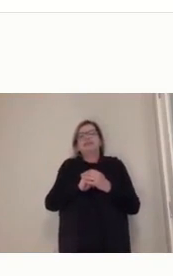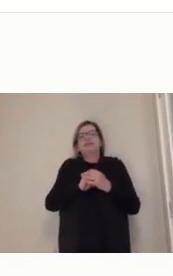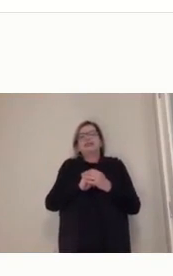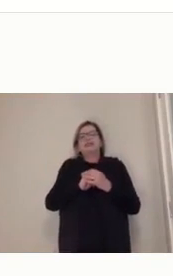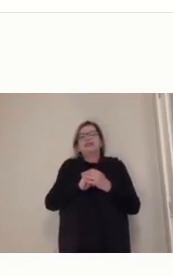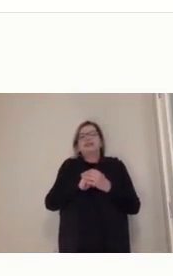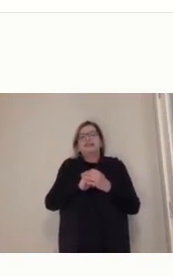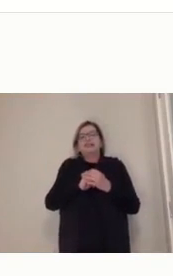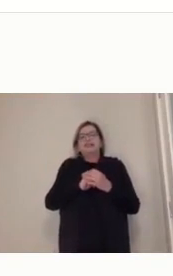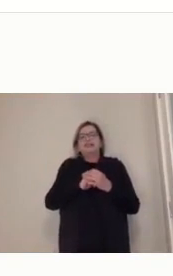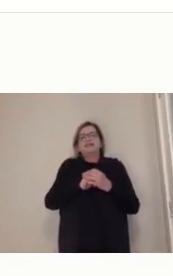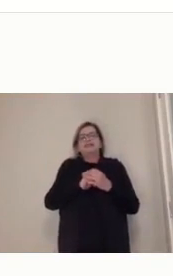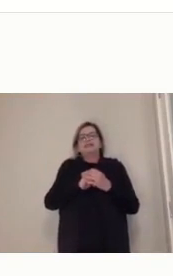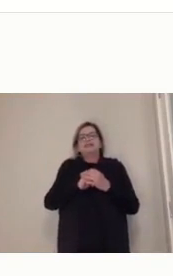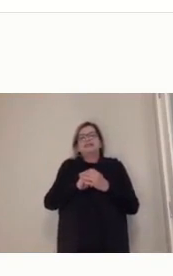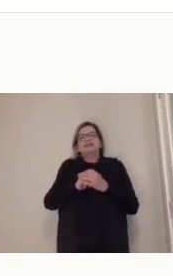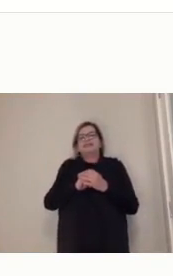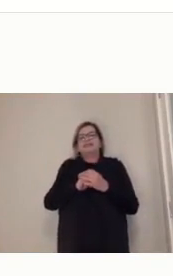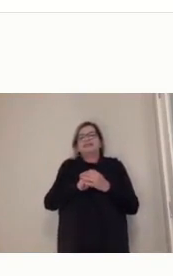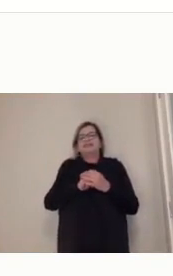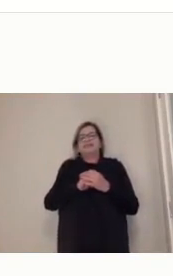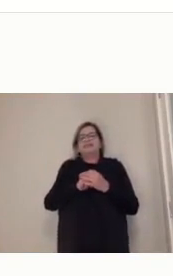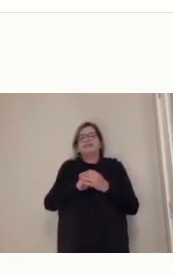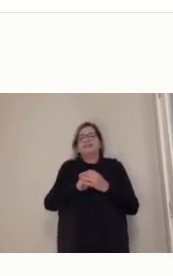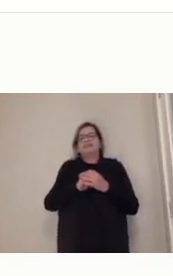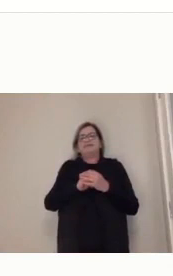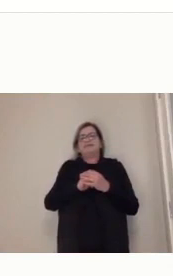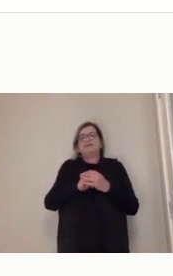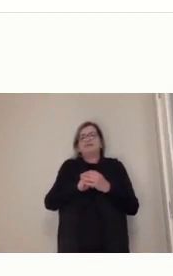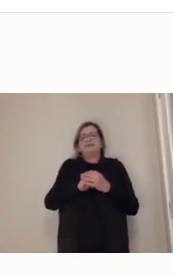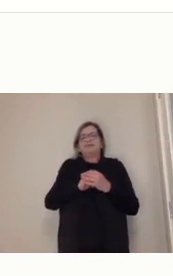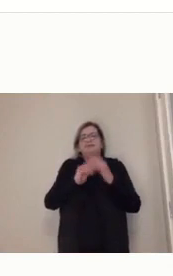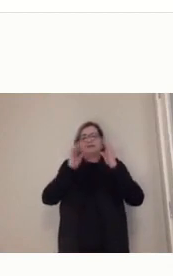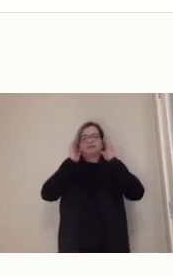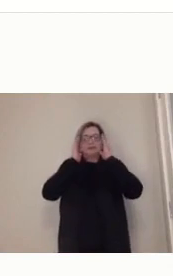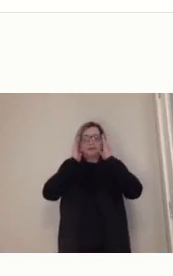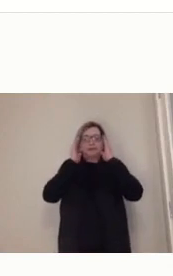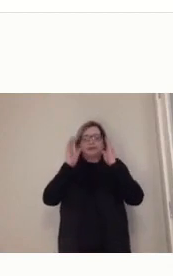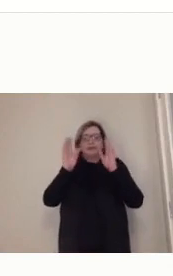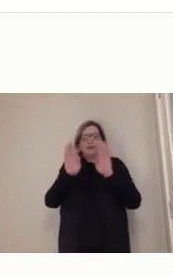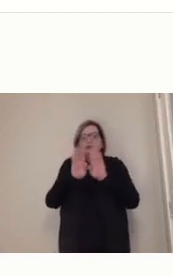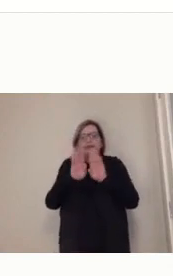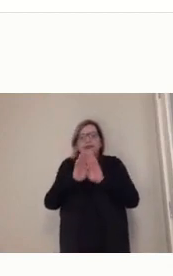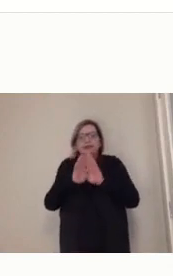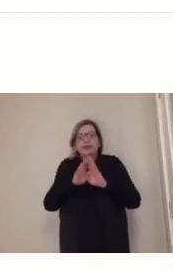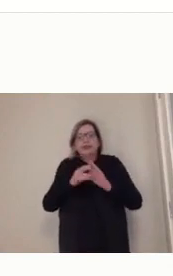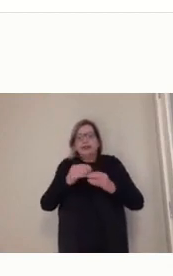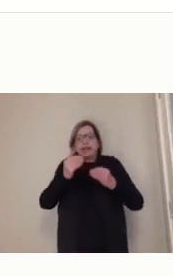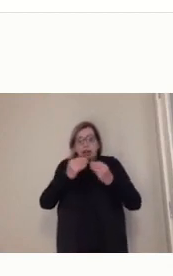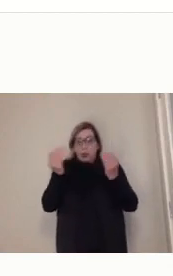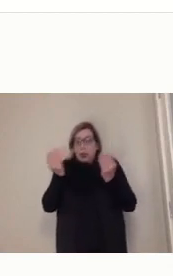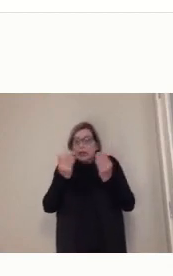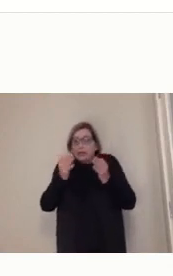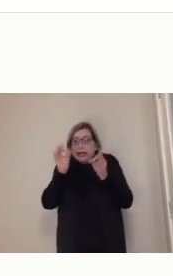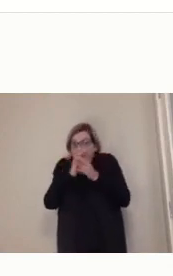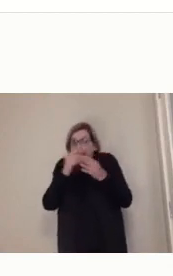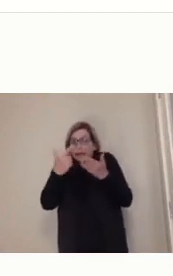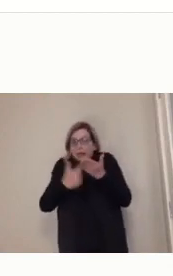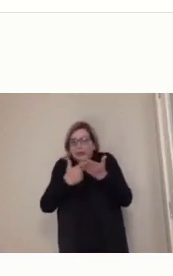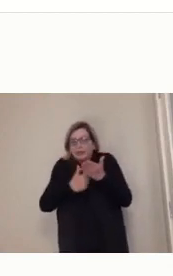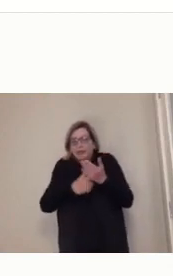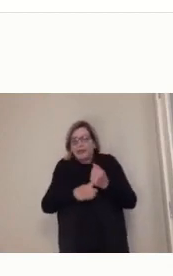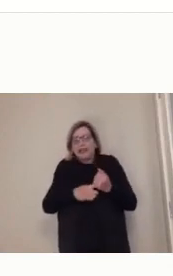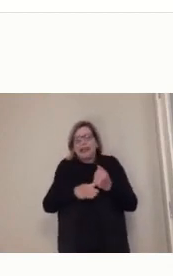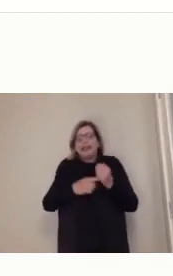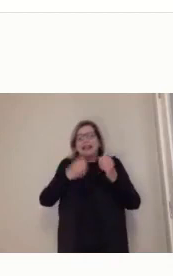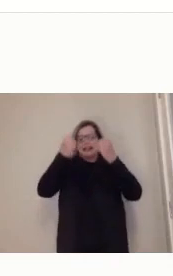ele vai dizer novamente aí, só para eu fechar, né? As novas tecnologias nos obrigam a sair do formato espacial, inspirado pelo